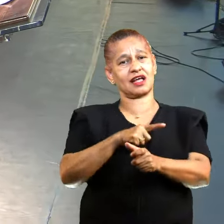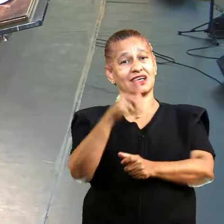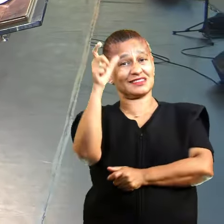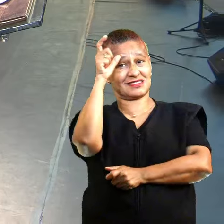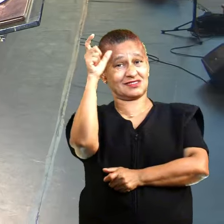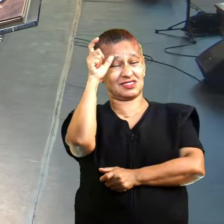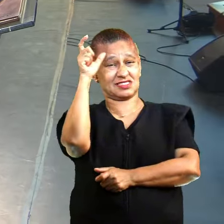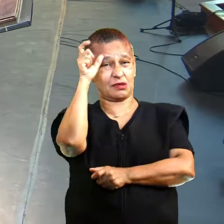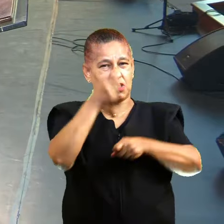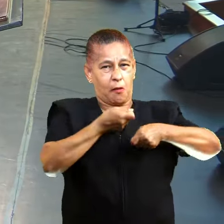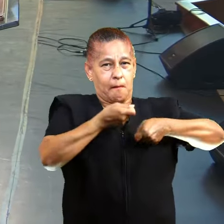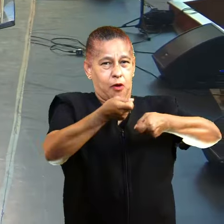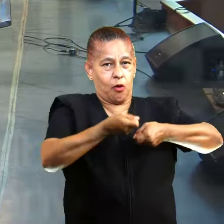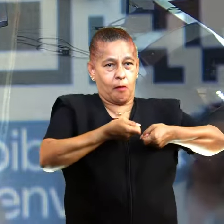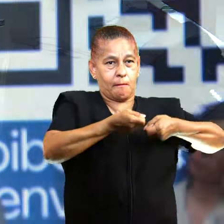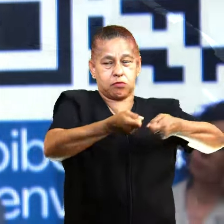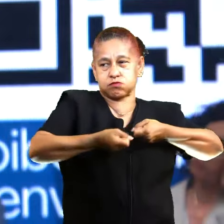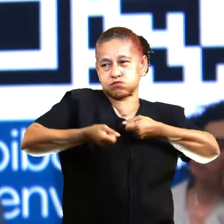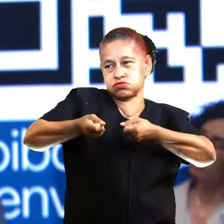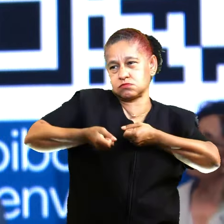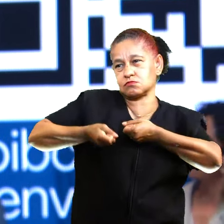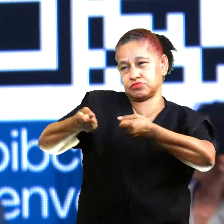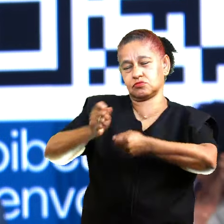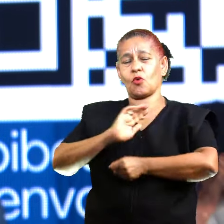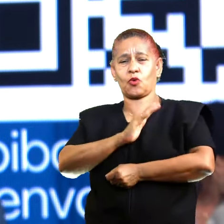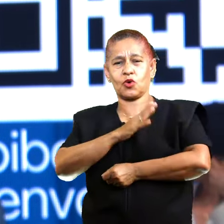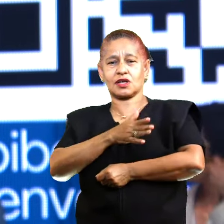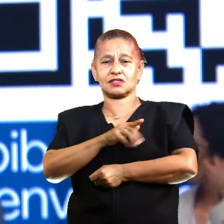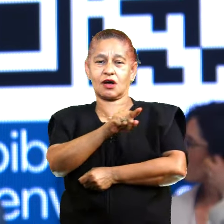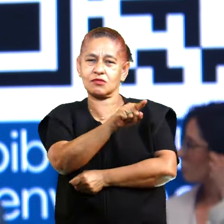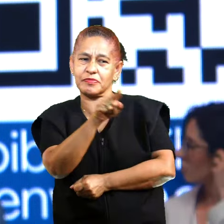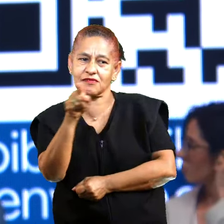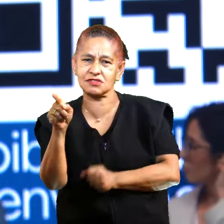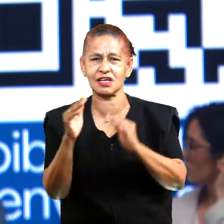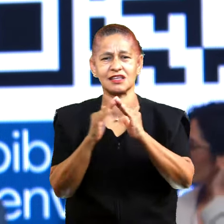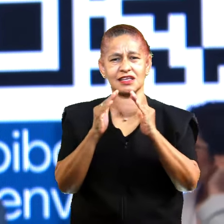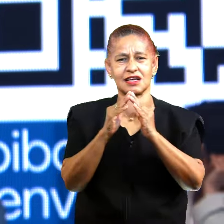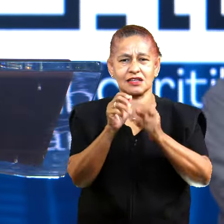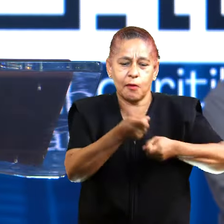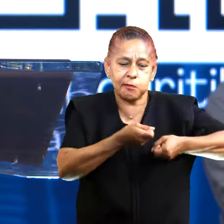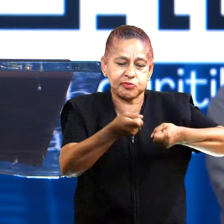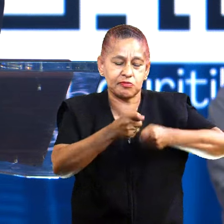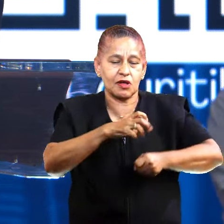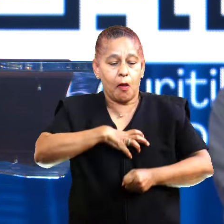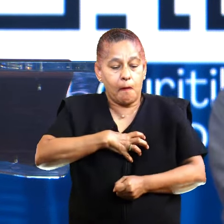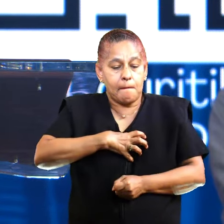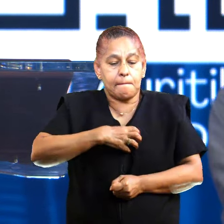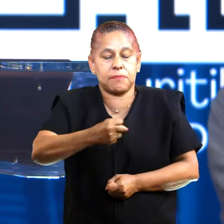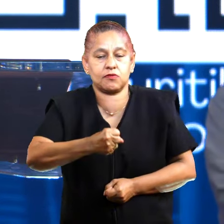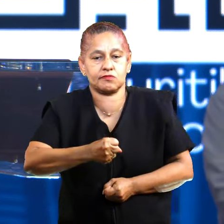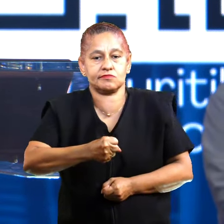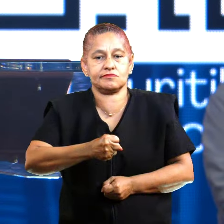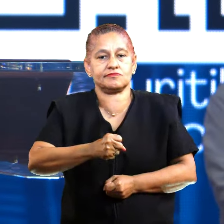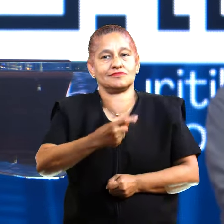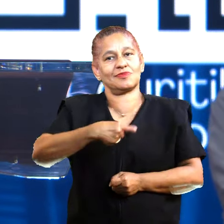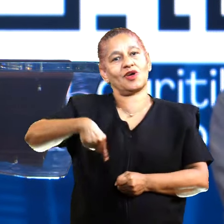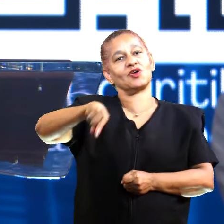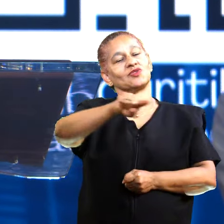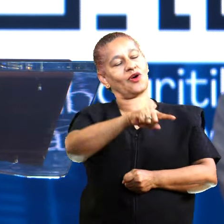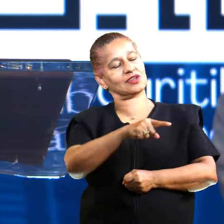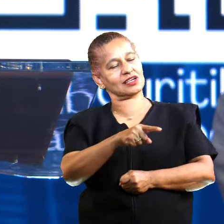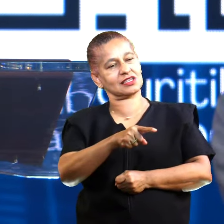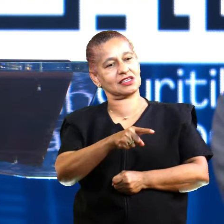semeado algo no teu coração para você tentar contra a sua própria vida. Nós, como igreja,